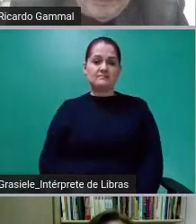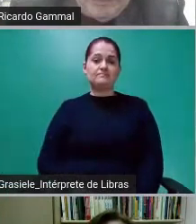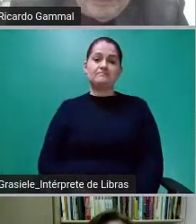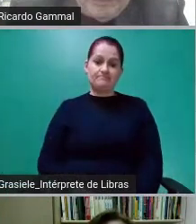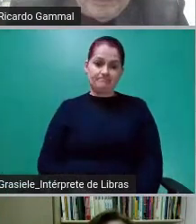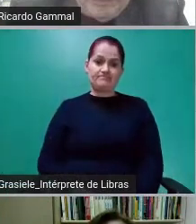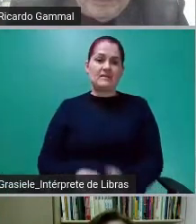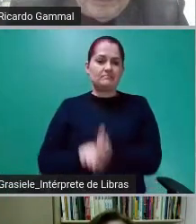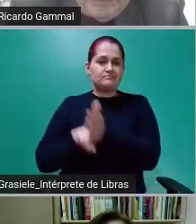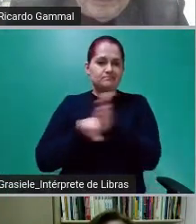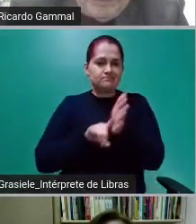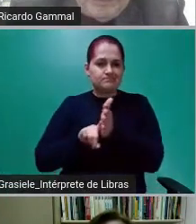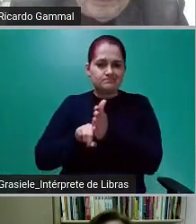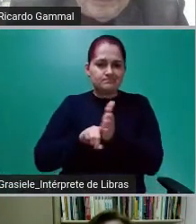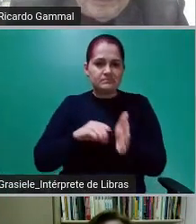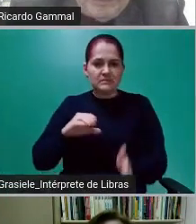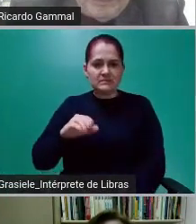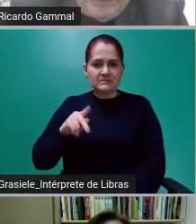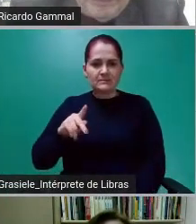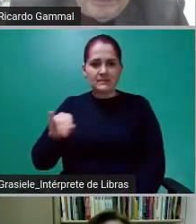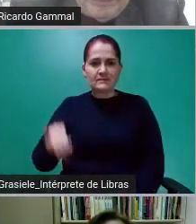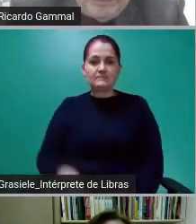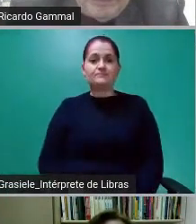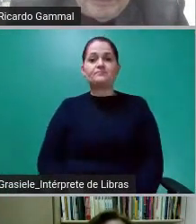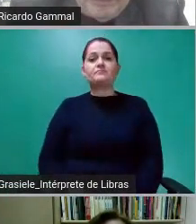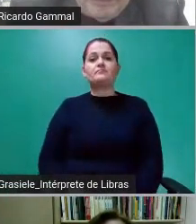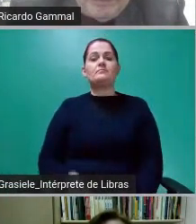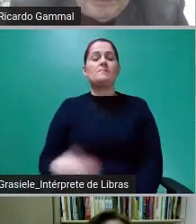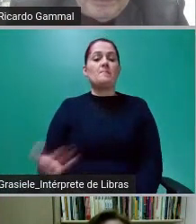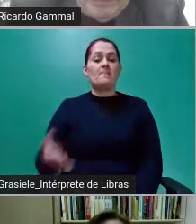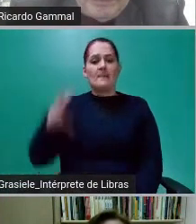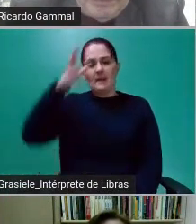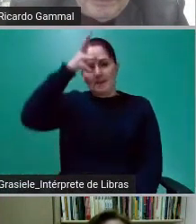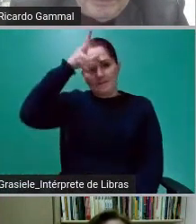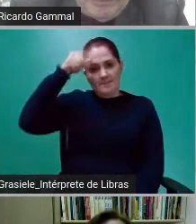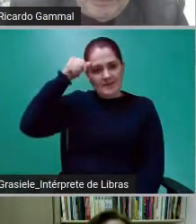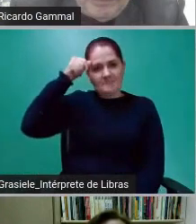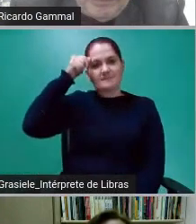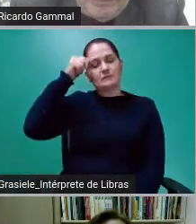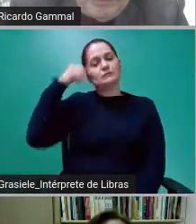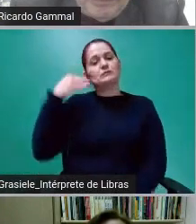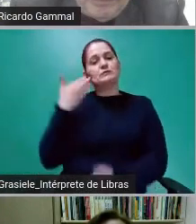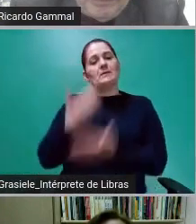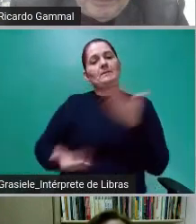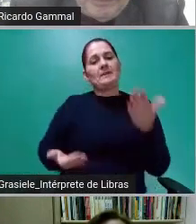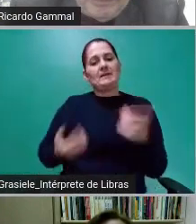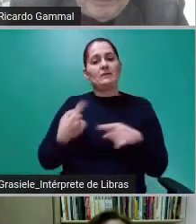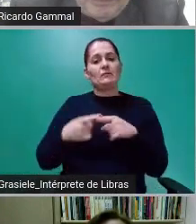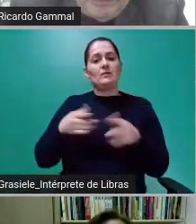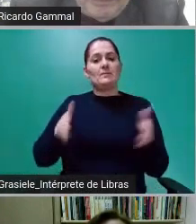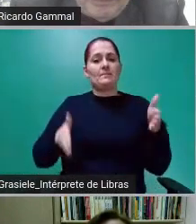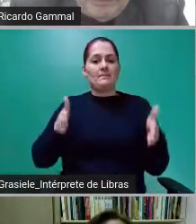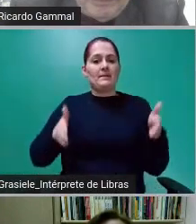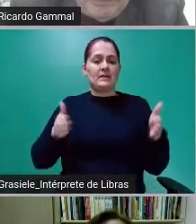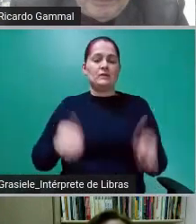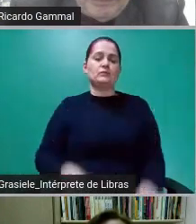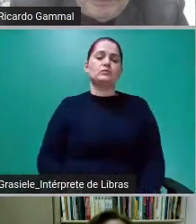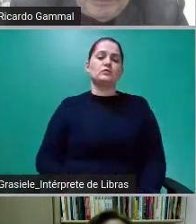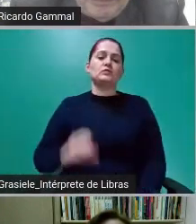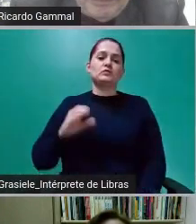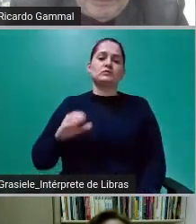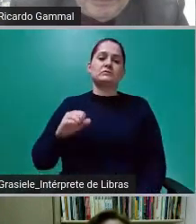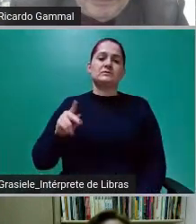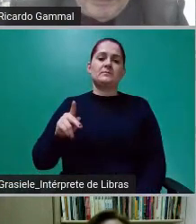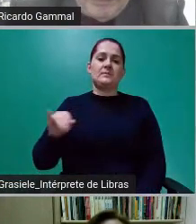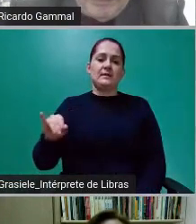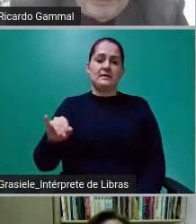Quanto que o município perdeu? No período analisado pela CPI, 531